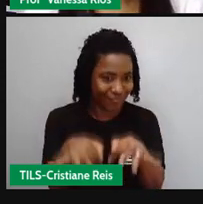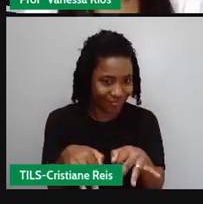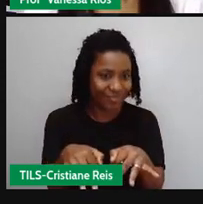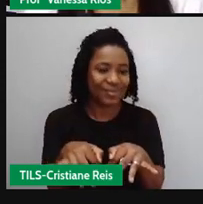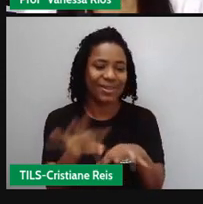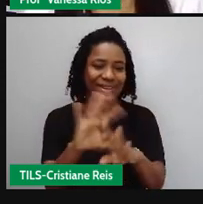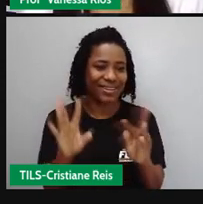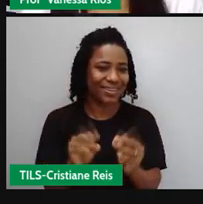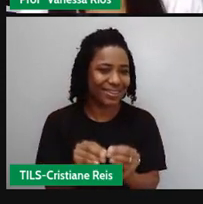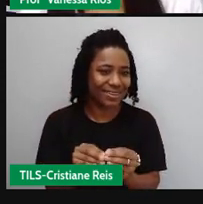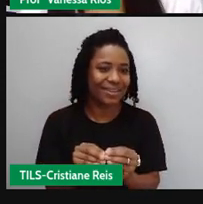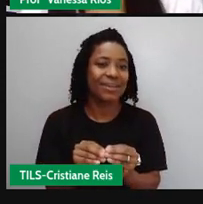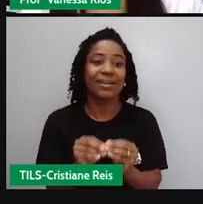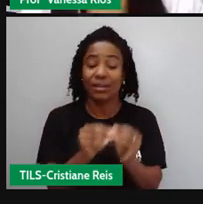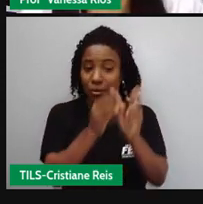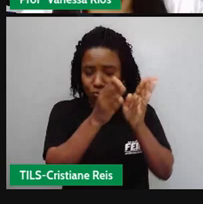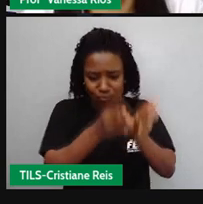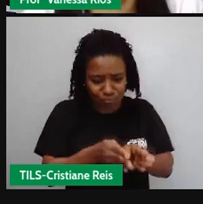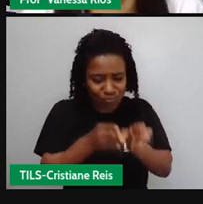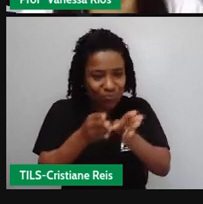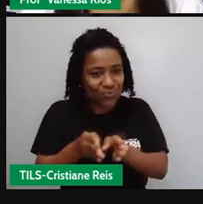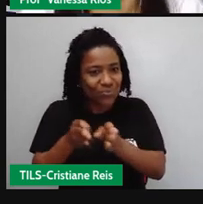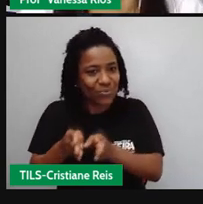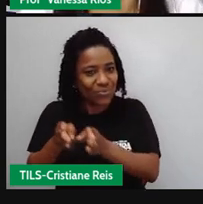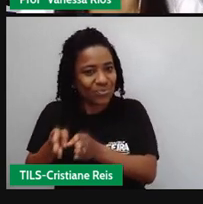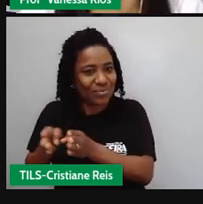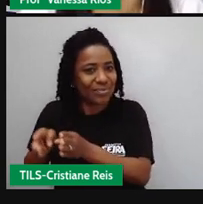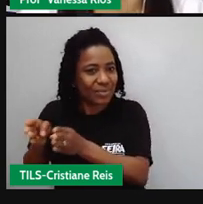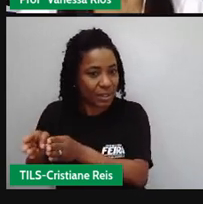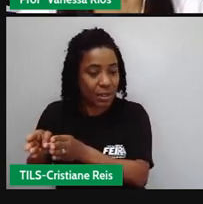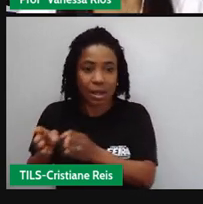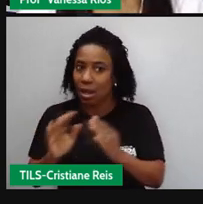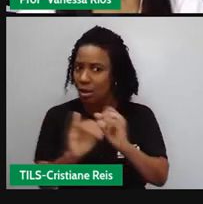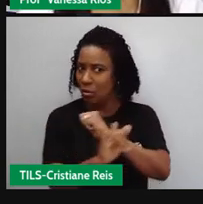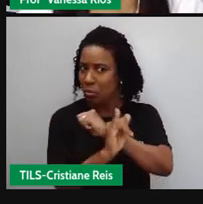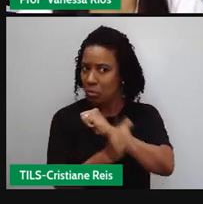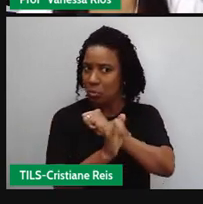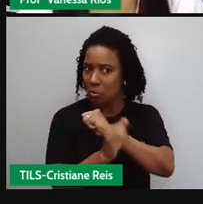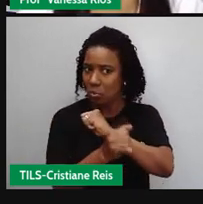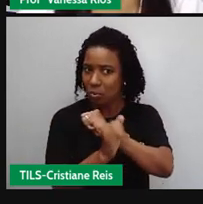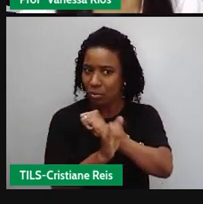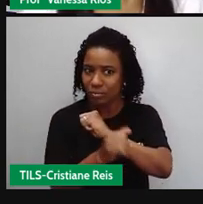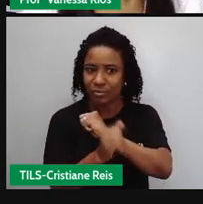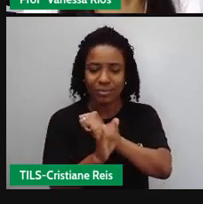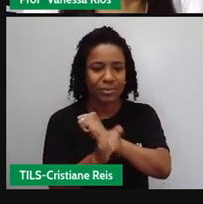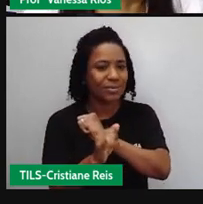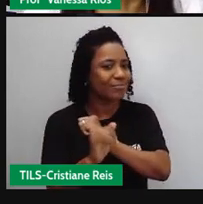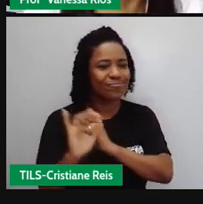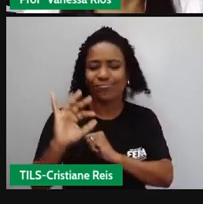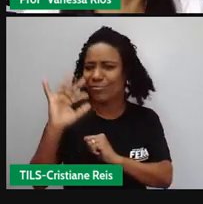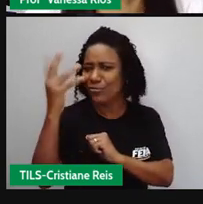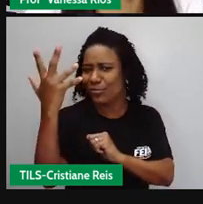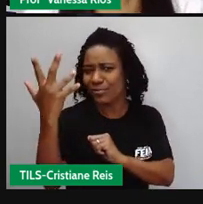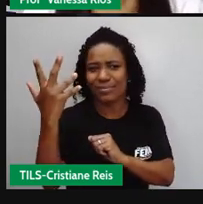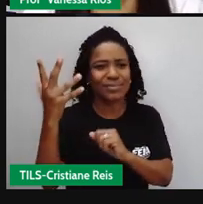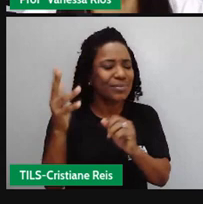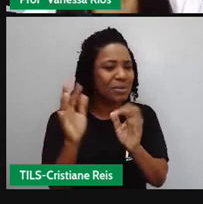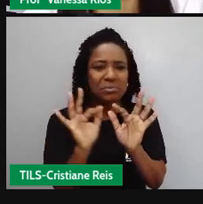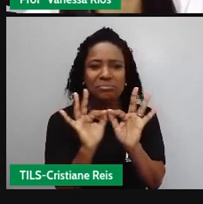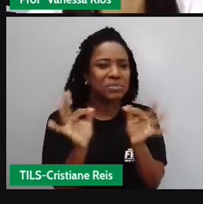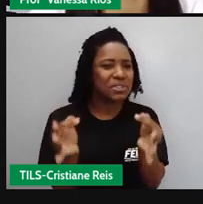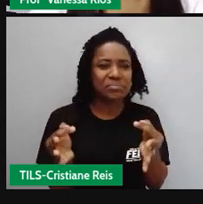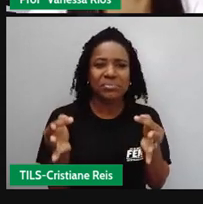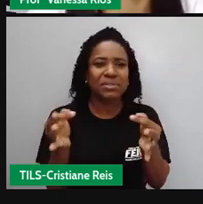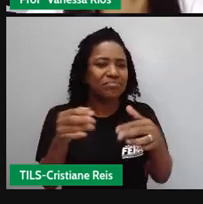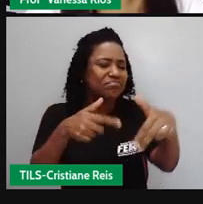né? Existe aí um todo uma organização. A crônica, ela não é escrita, mesmo que seja narrando fatos simples do cotidiano, ela